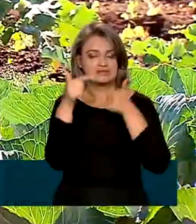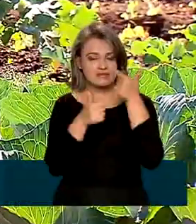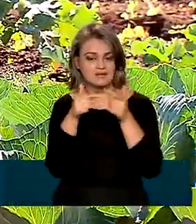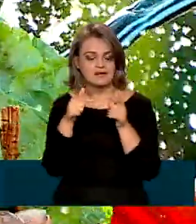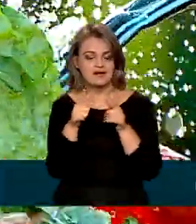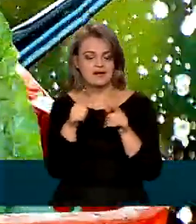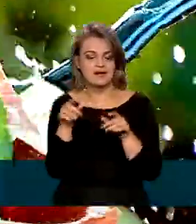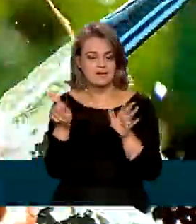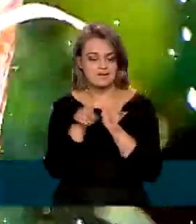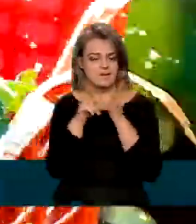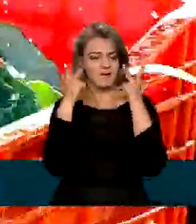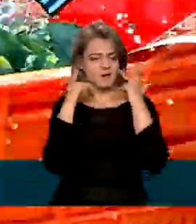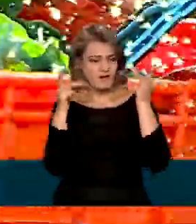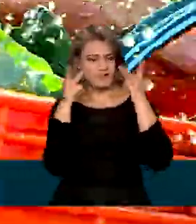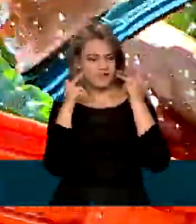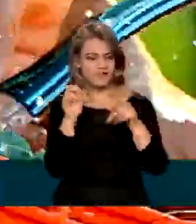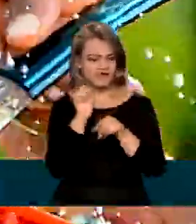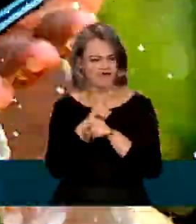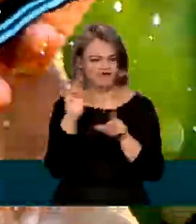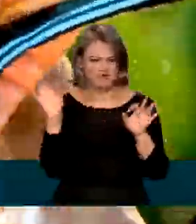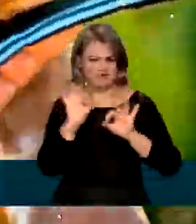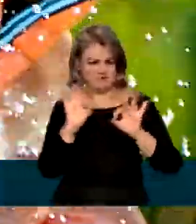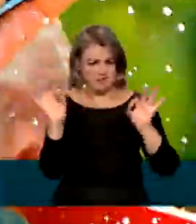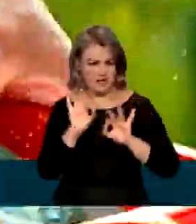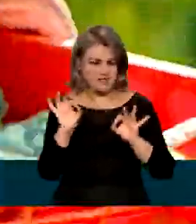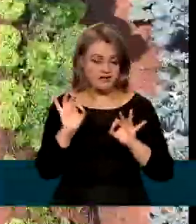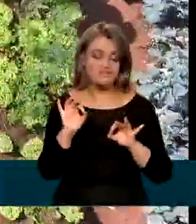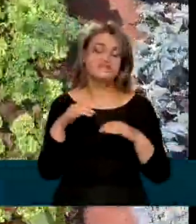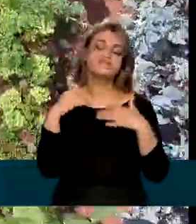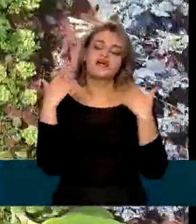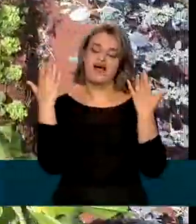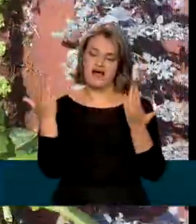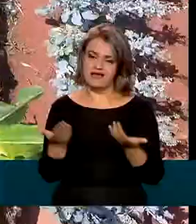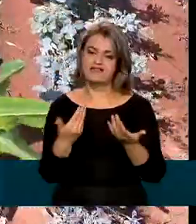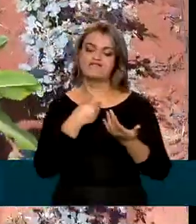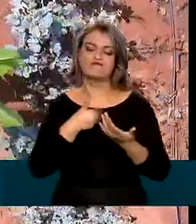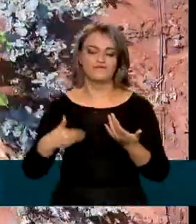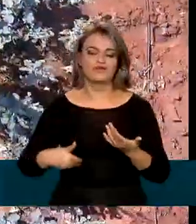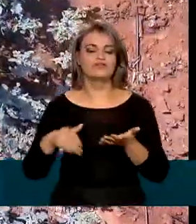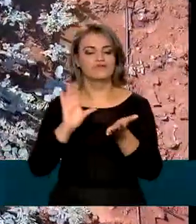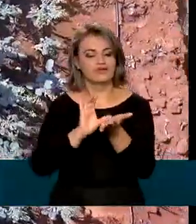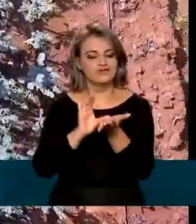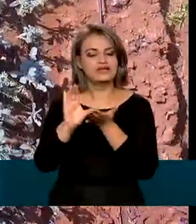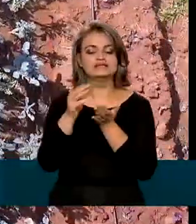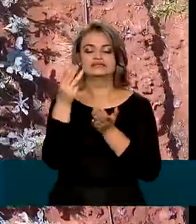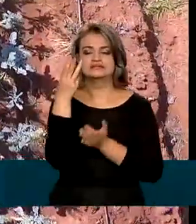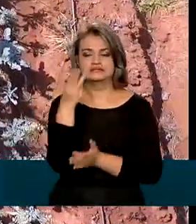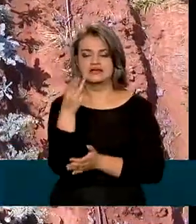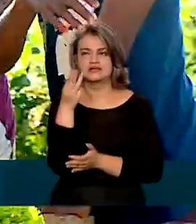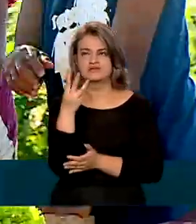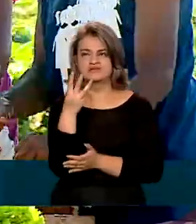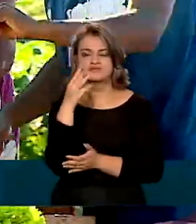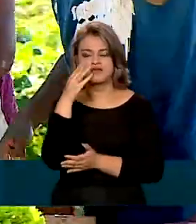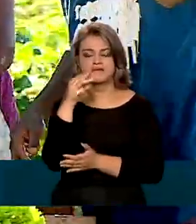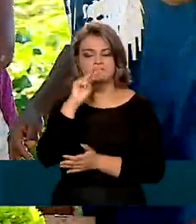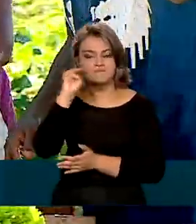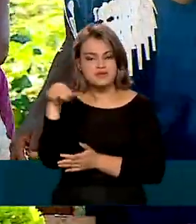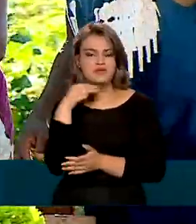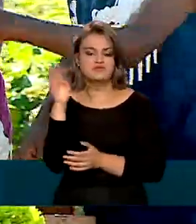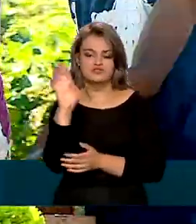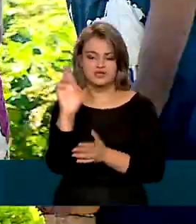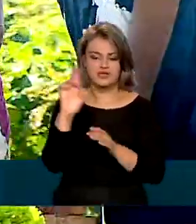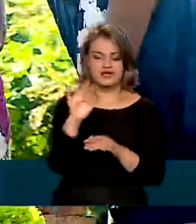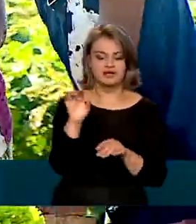de todo o país e promover ainda mais esse modelo de produção, o governo vai repassar 3 milhões de reais para serem